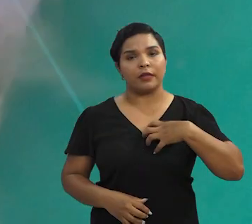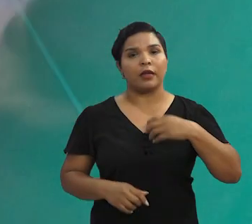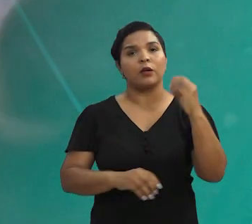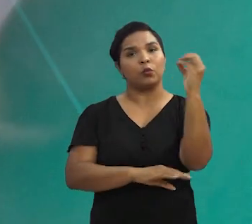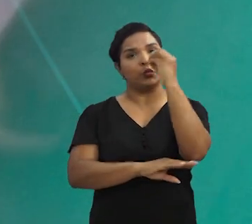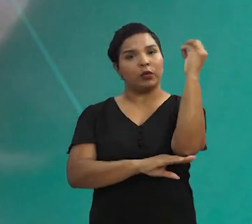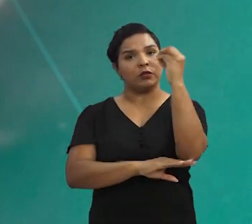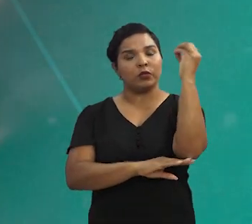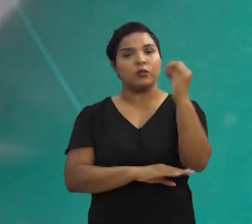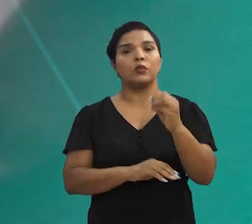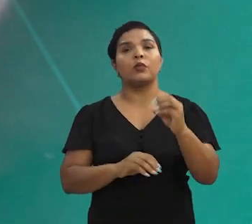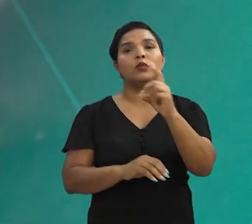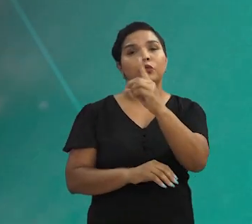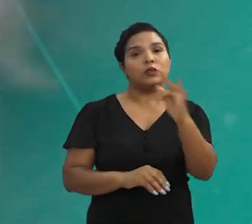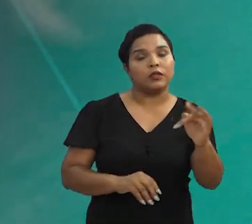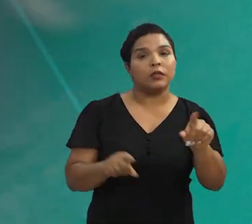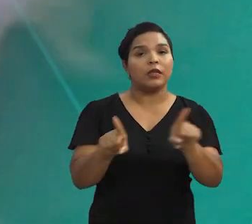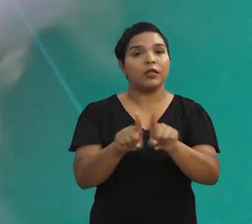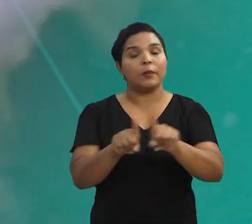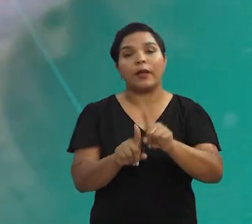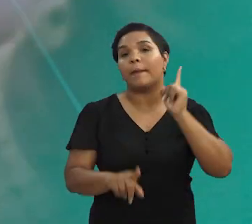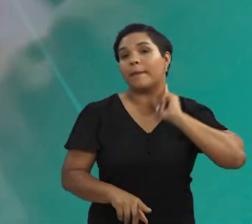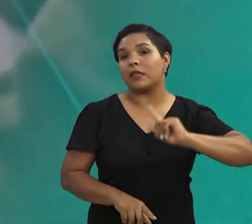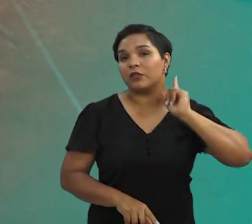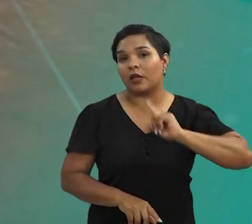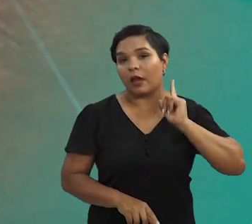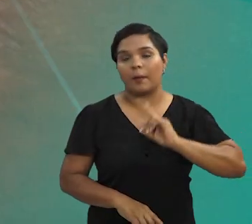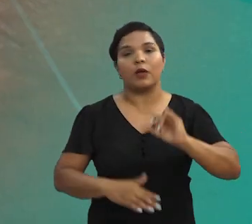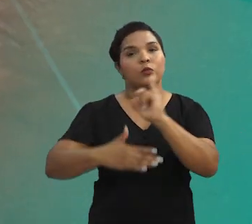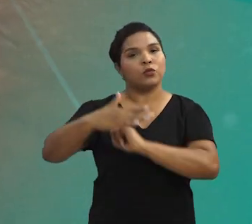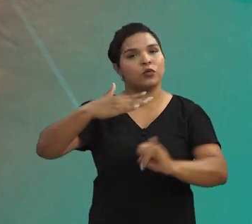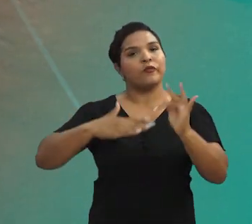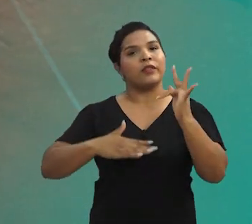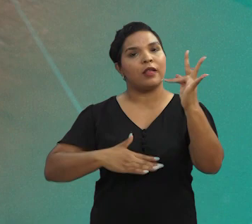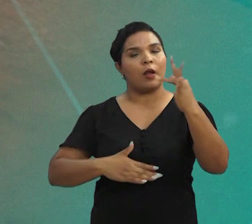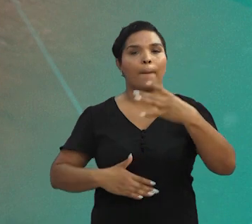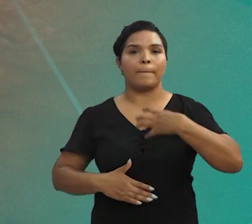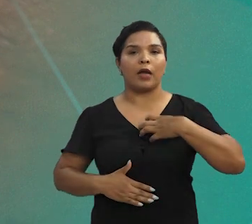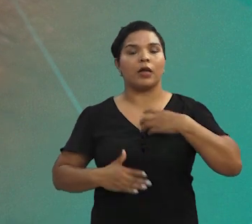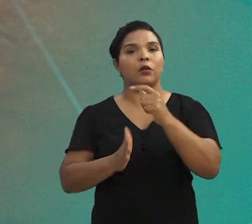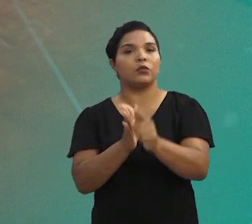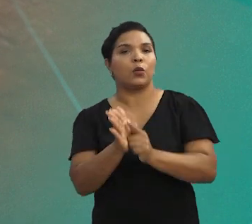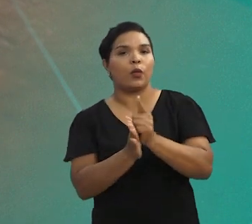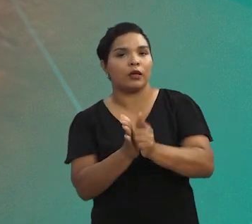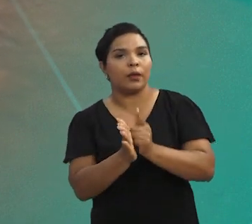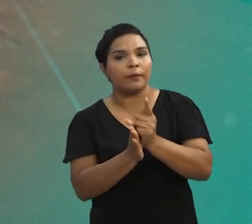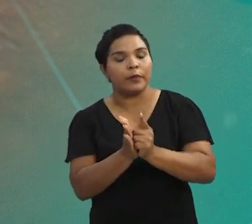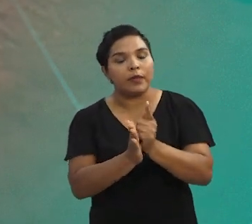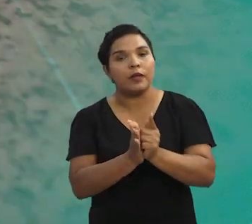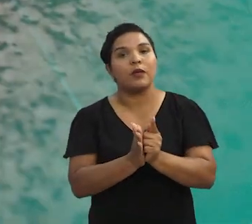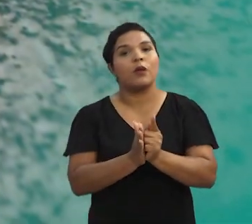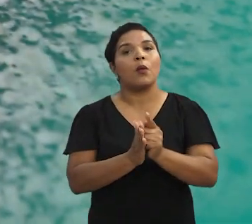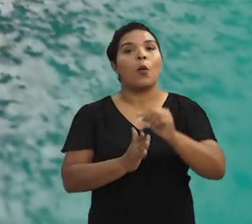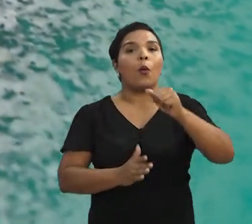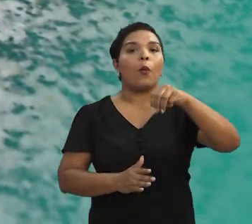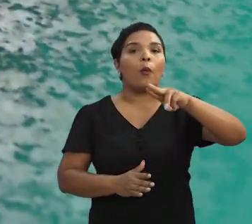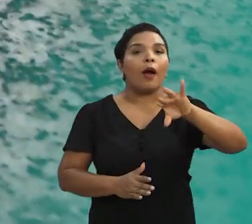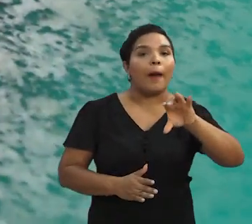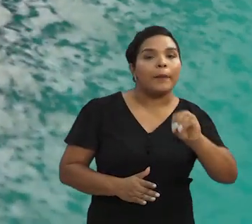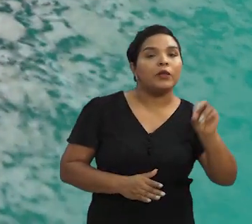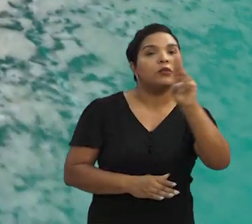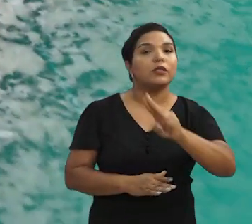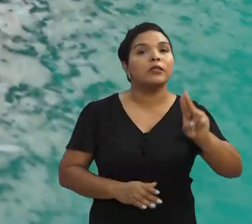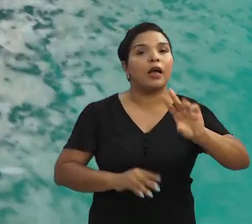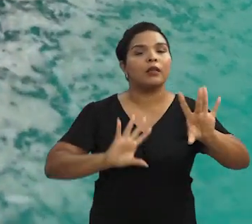Rio Grande do Sul, no Distrito Federal e em Minas Gerais. No Instituto Federal Baiano de Guanambi, o amido tem sido utilizado na